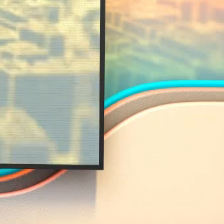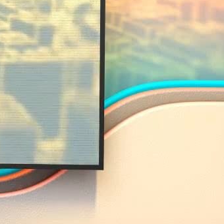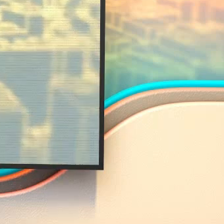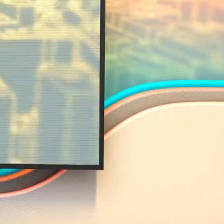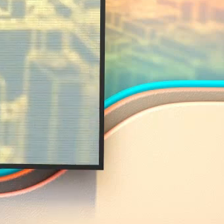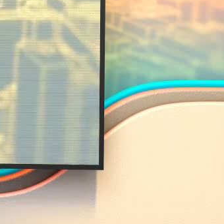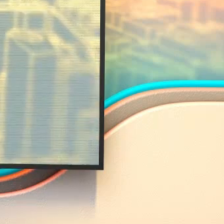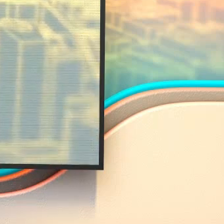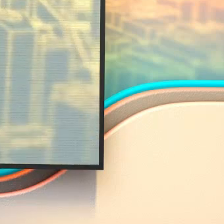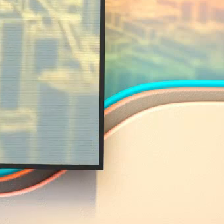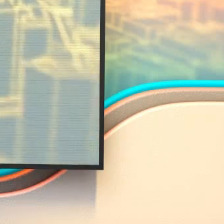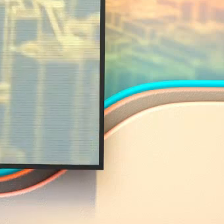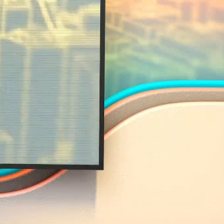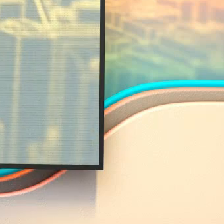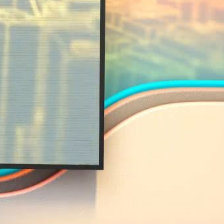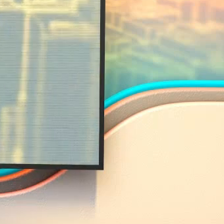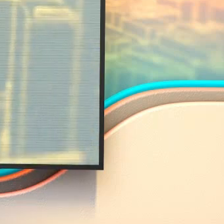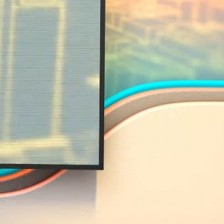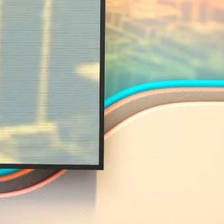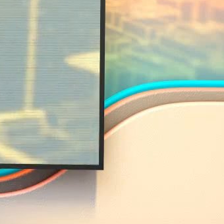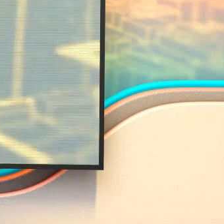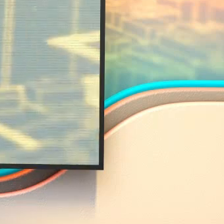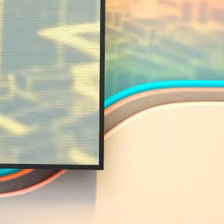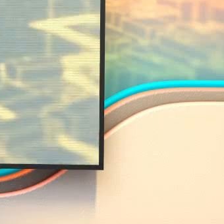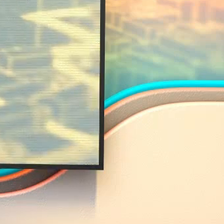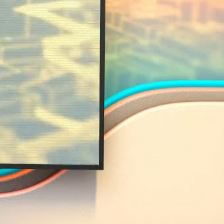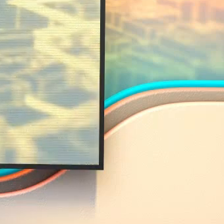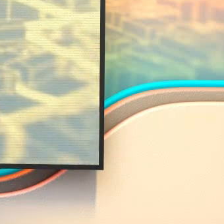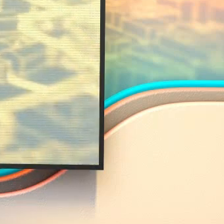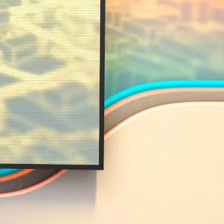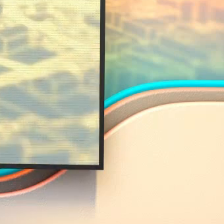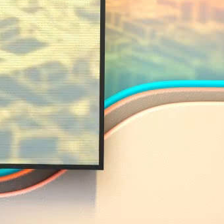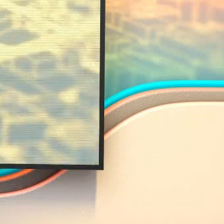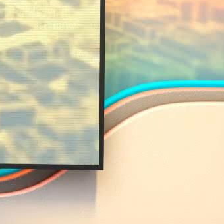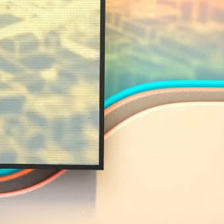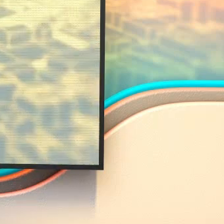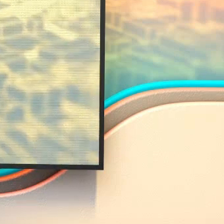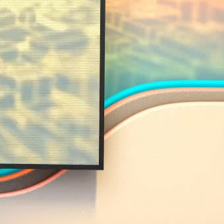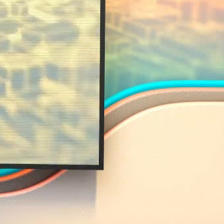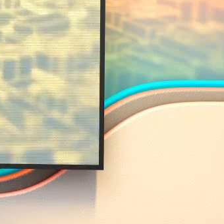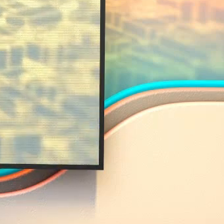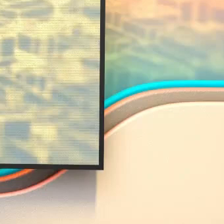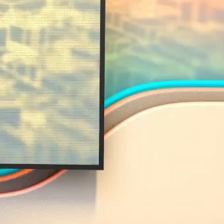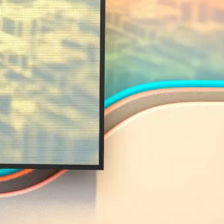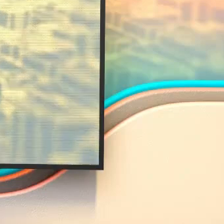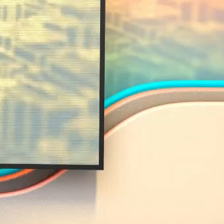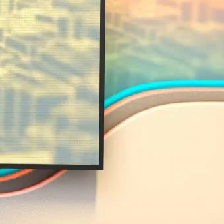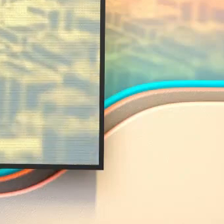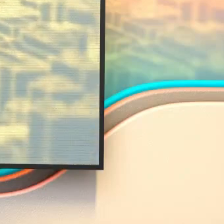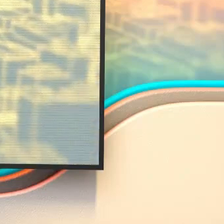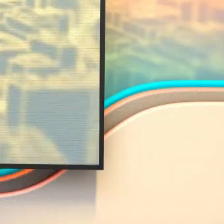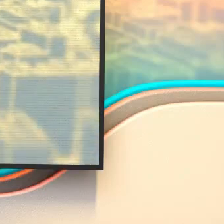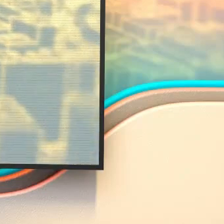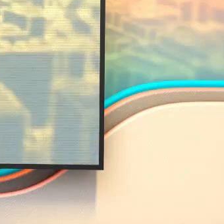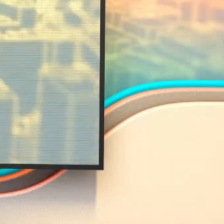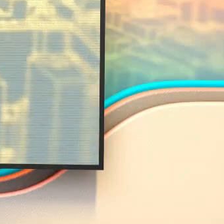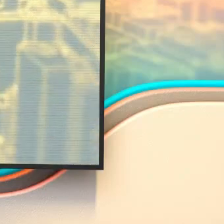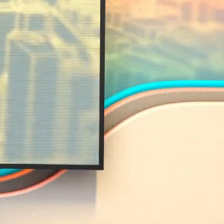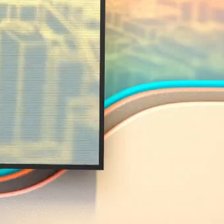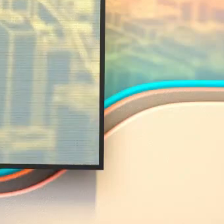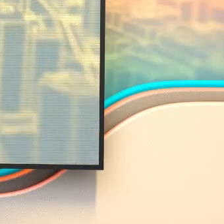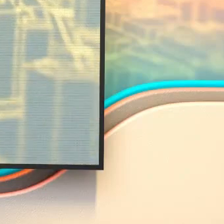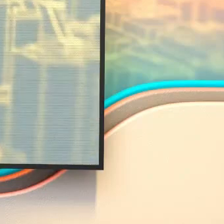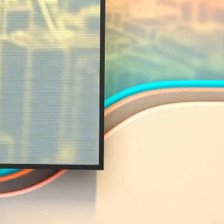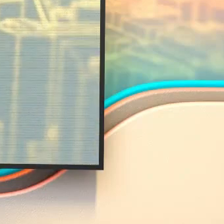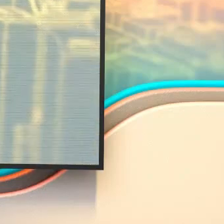Lançado nesta manhã o programa de desassoreamento do Rio Grande do Sul. O investimento vai ser de 300 milhões de